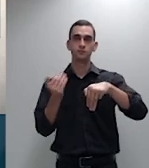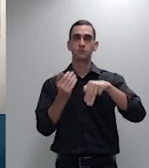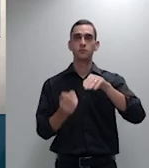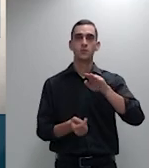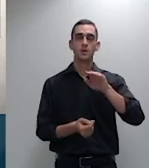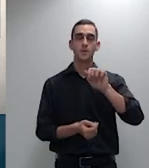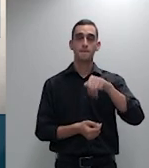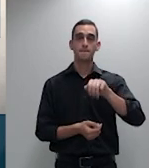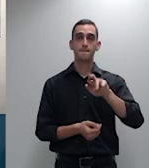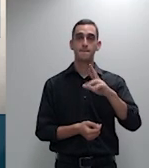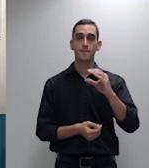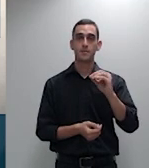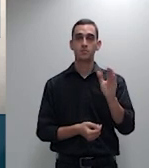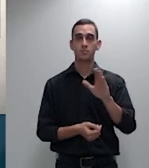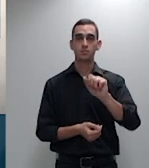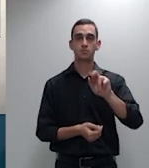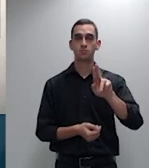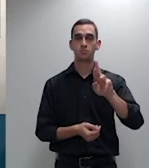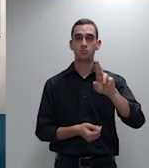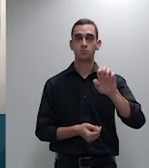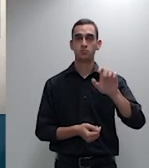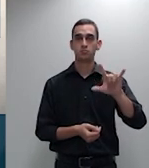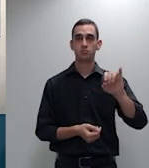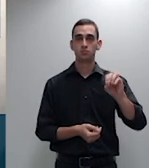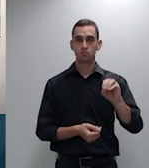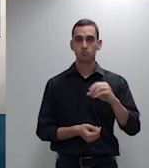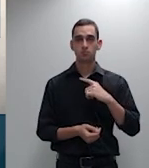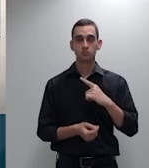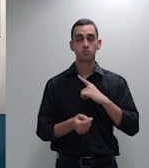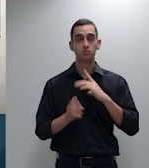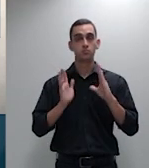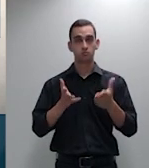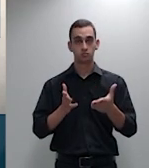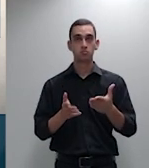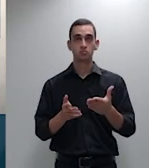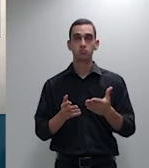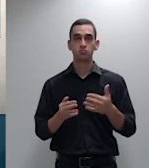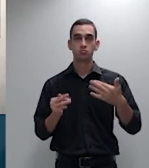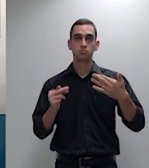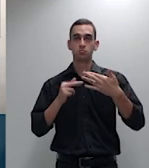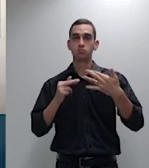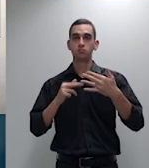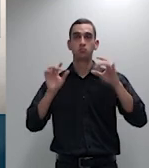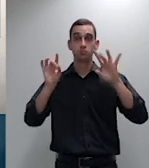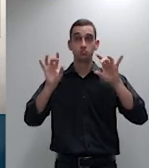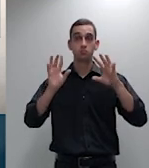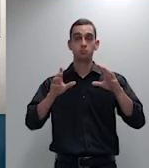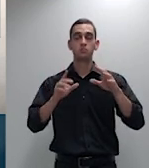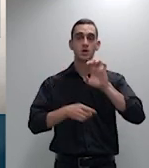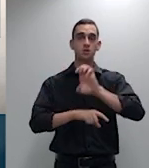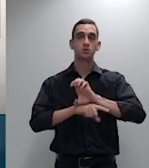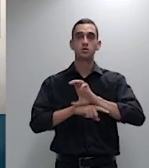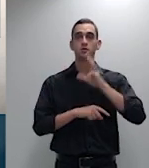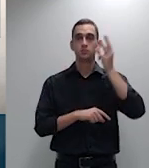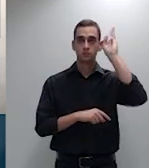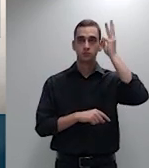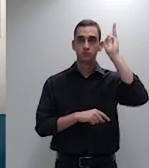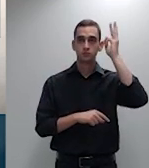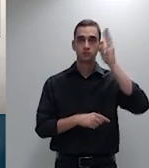.846.649 do Maranhão, tema repetitivo 1